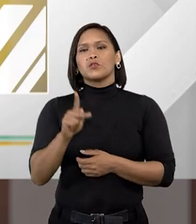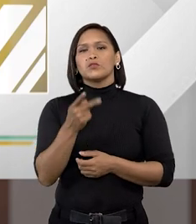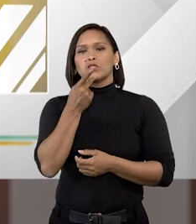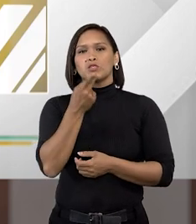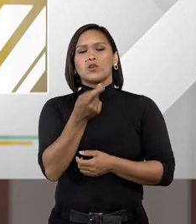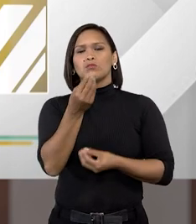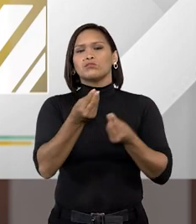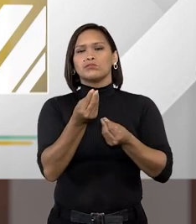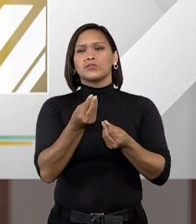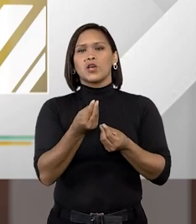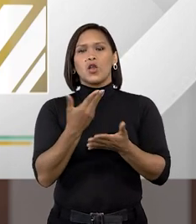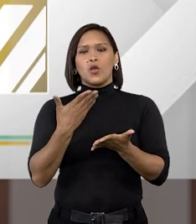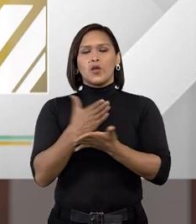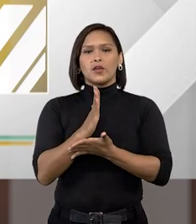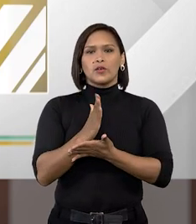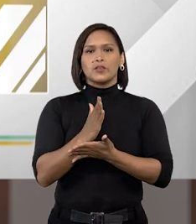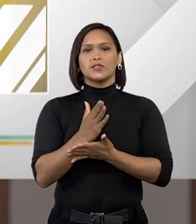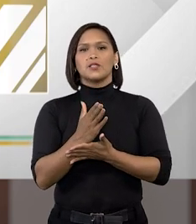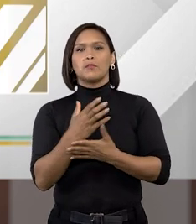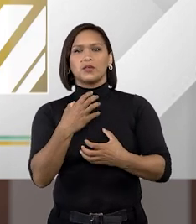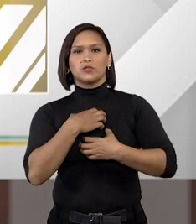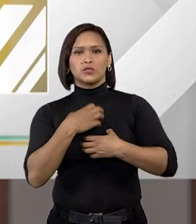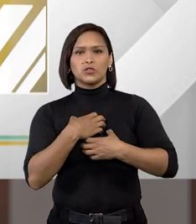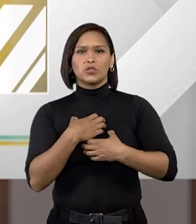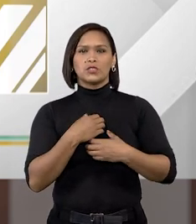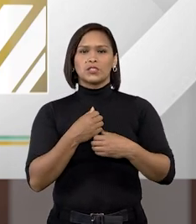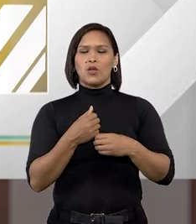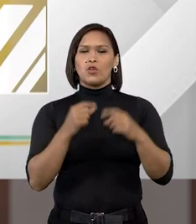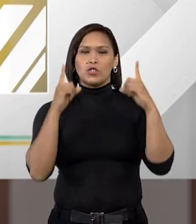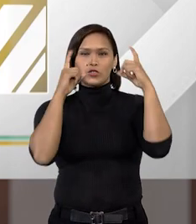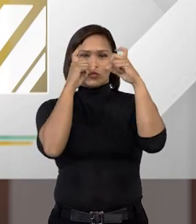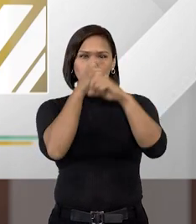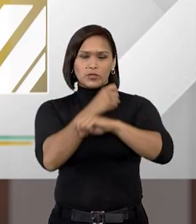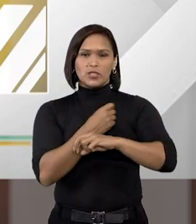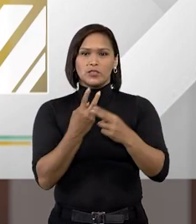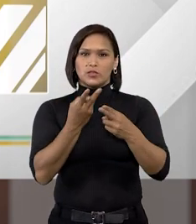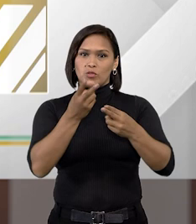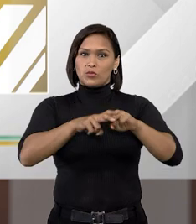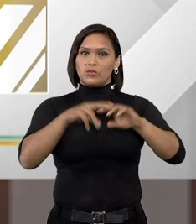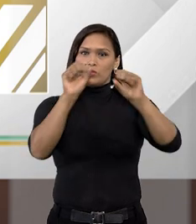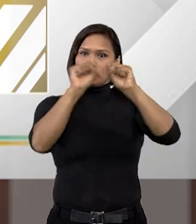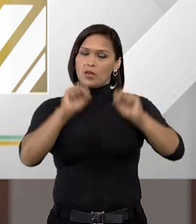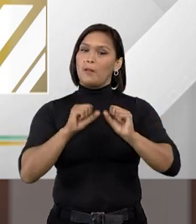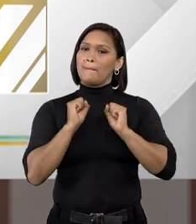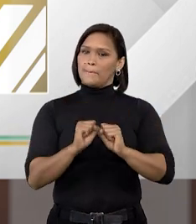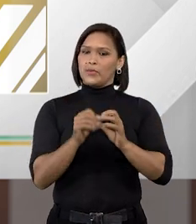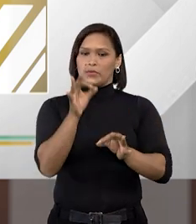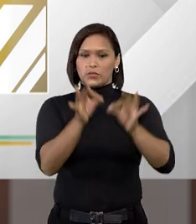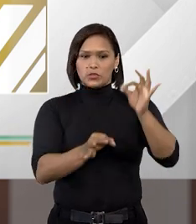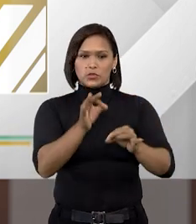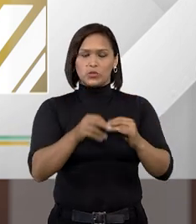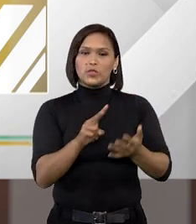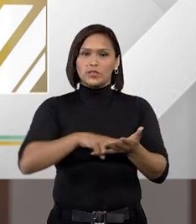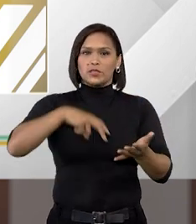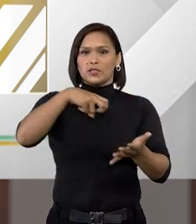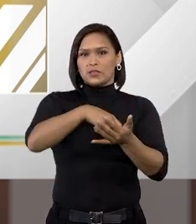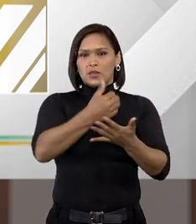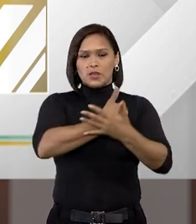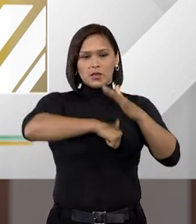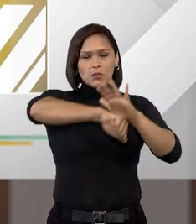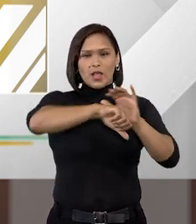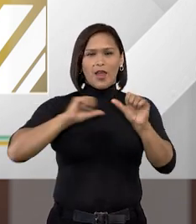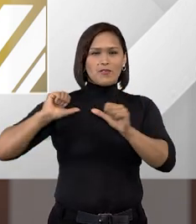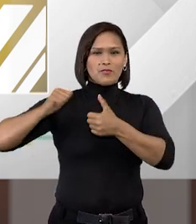Thales o reconhecimento de situação degradante em presídios brasileiros pode fazer com que o juízo das execuções criminais